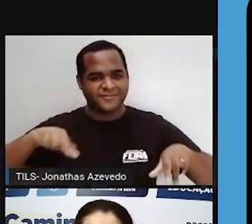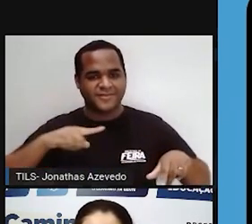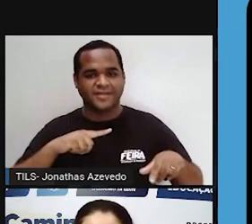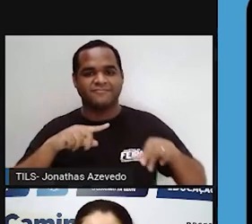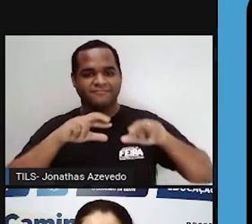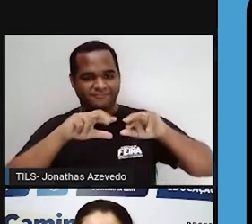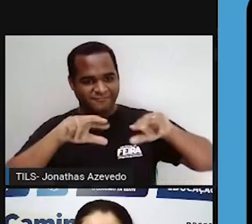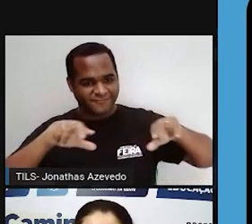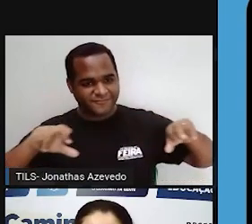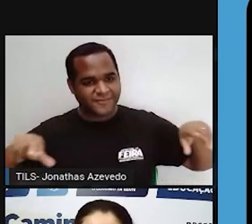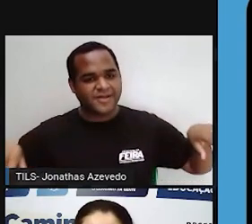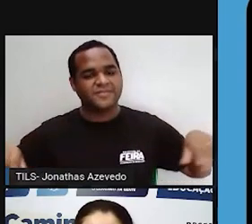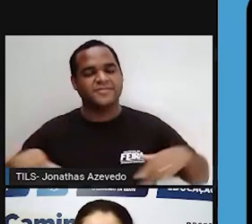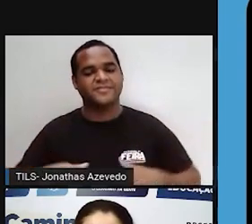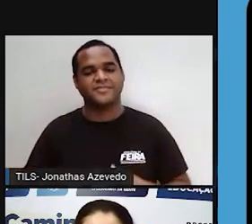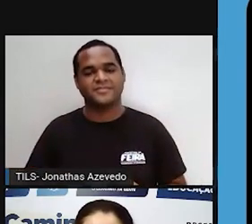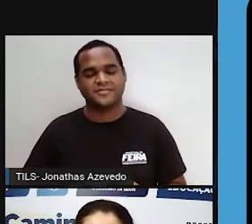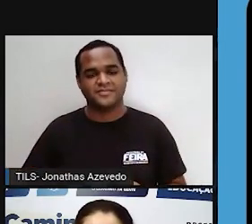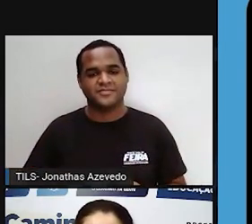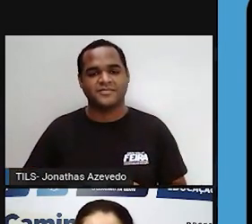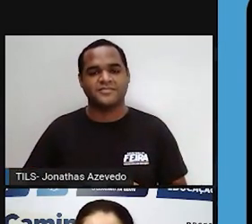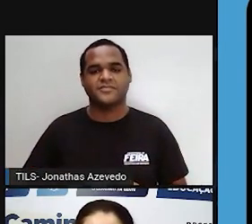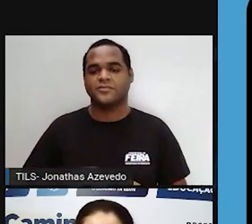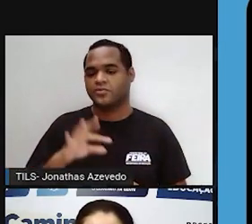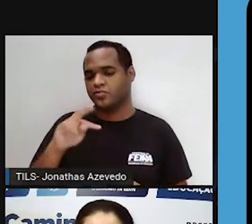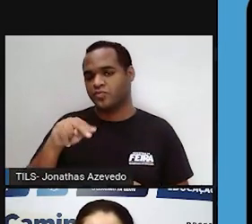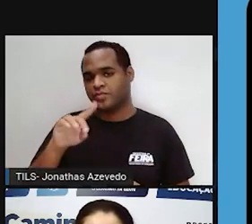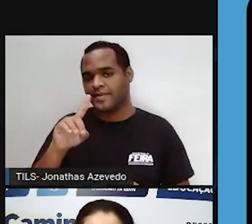florestas, tundras,